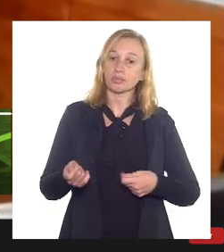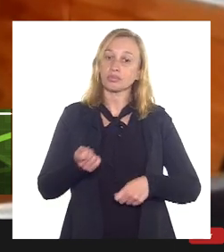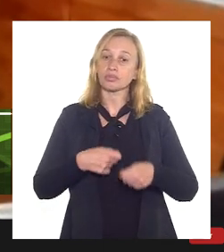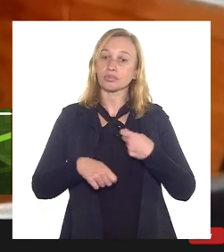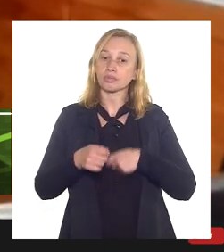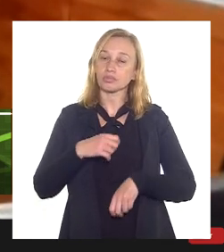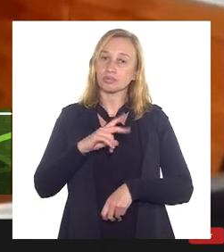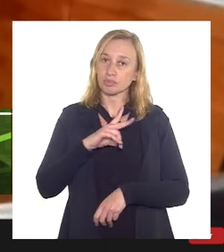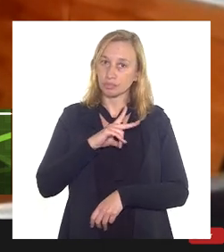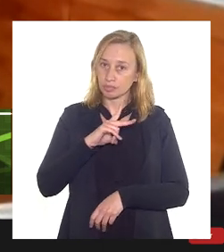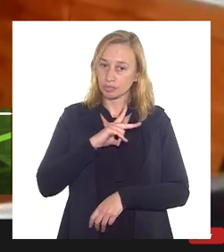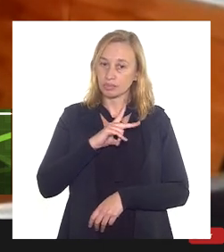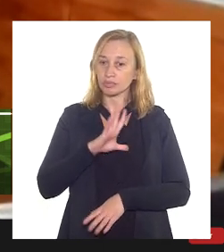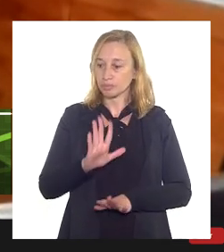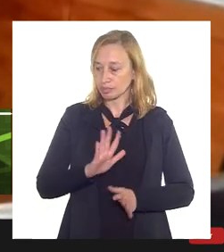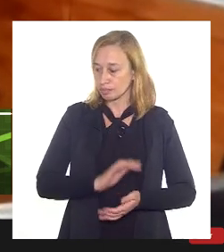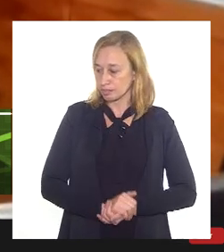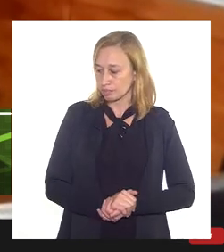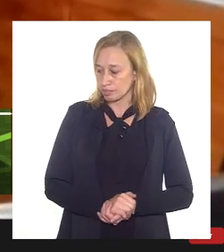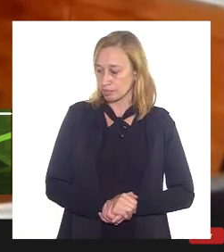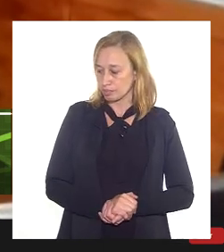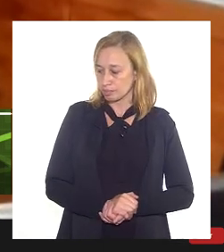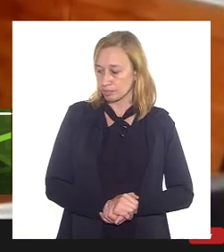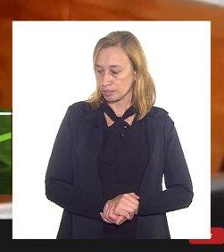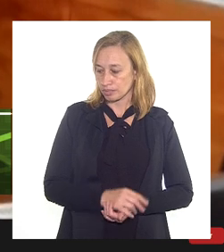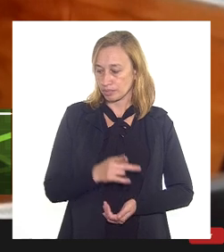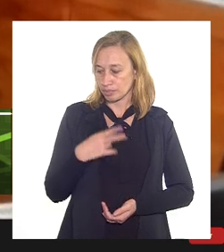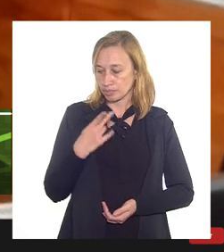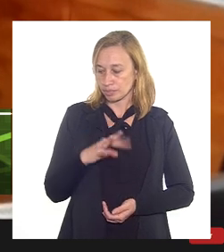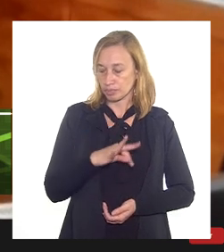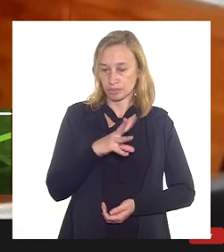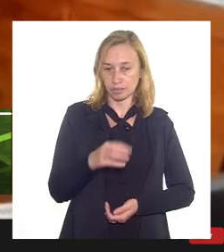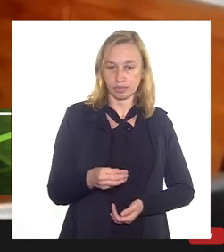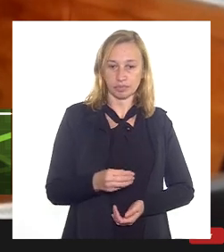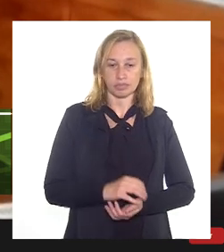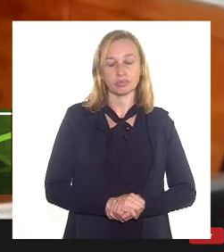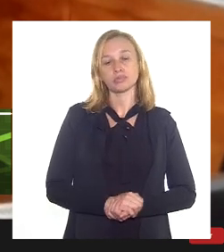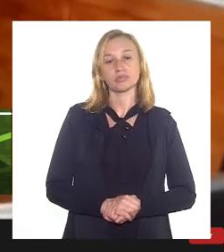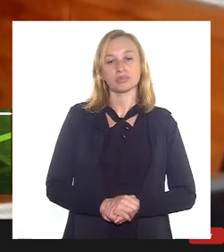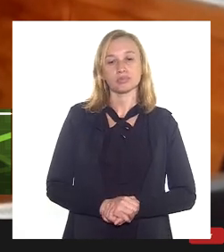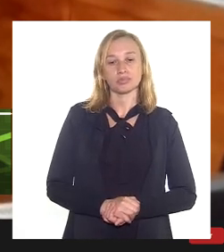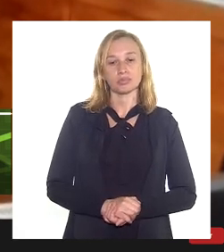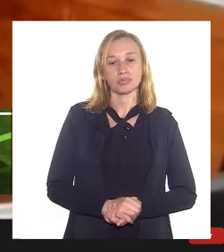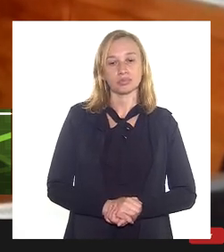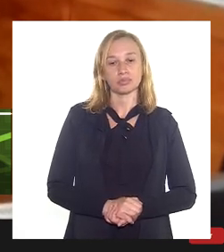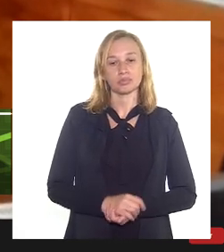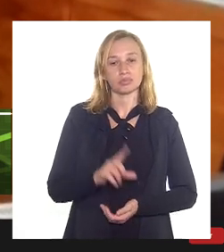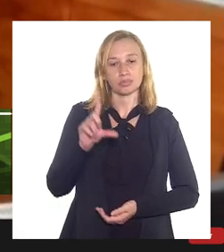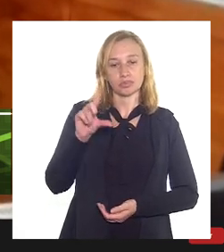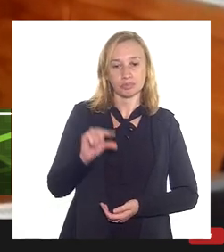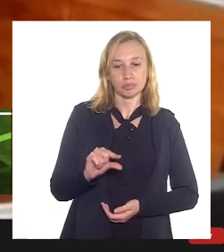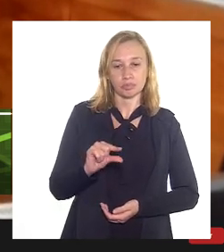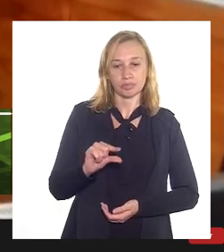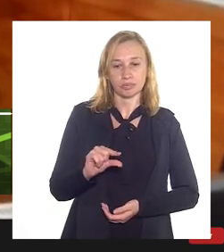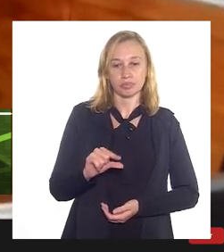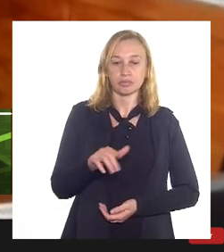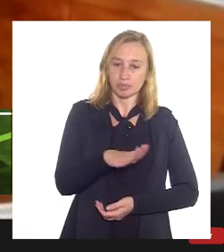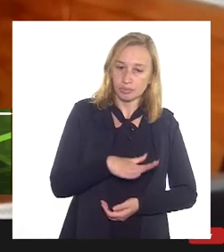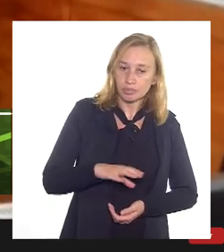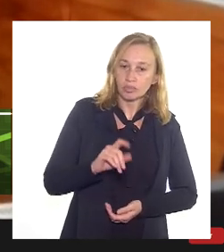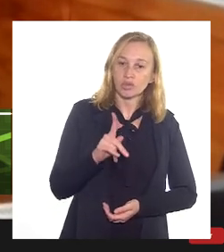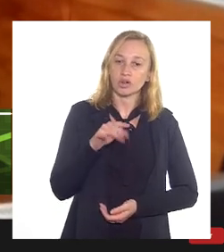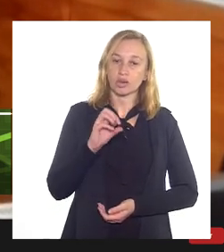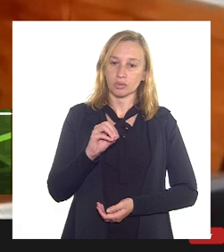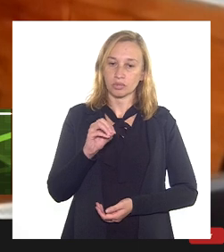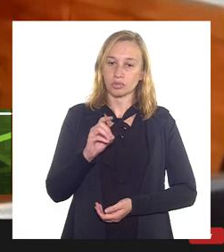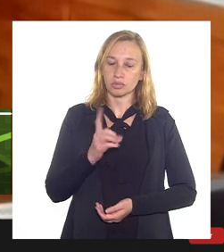particular dele. A gente confere tudo o que foi deduzido no campo, não